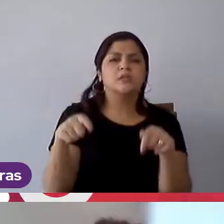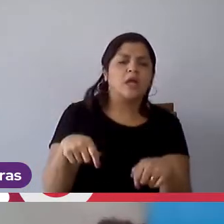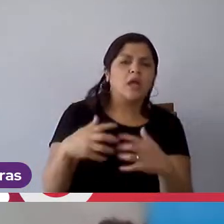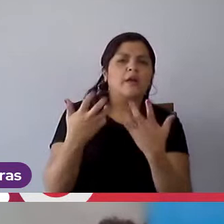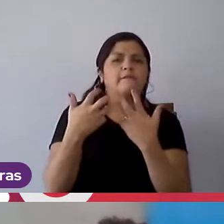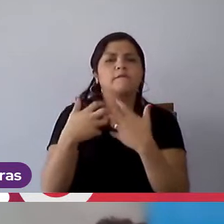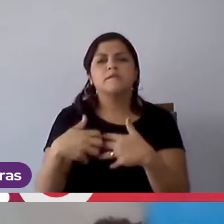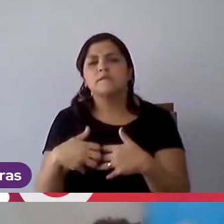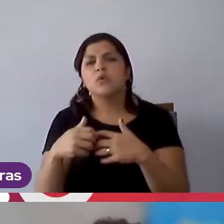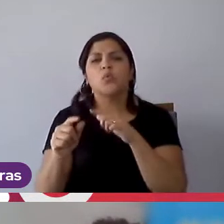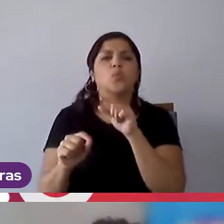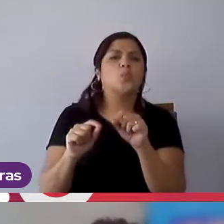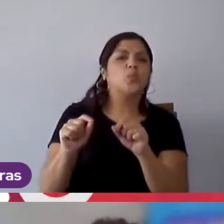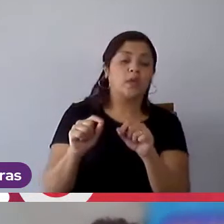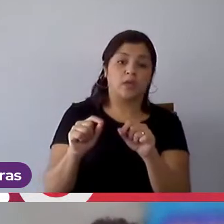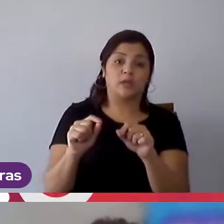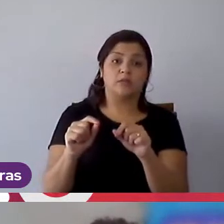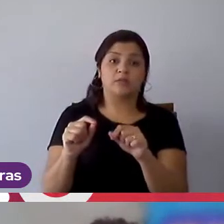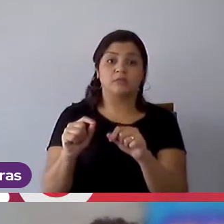funcionou,